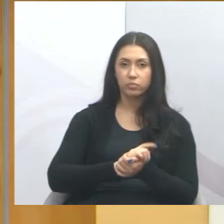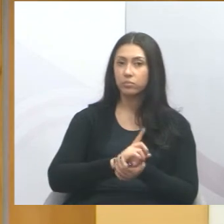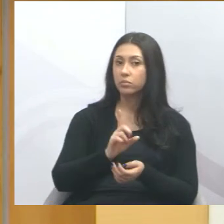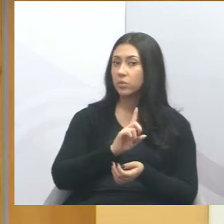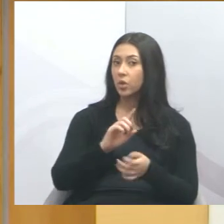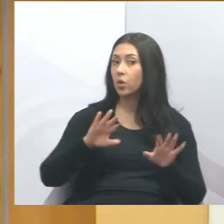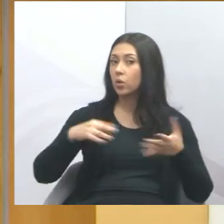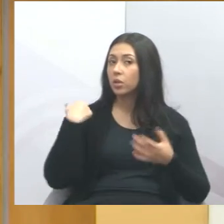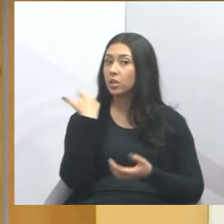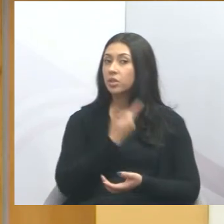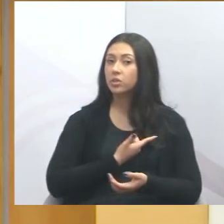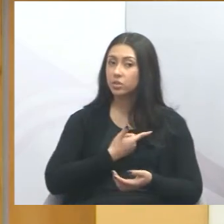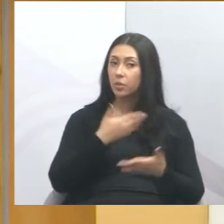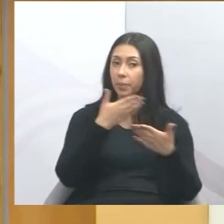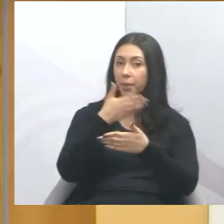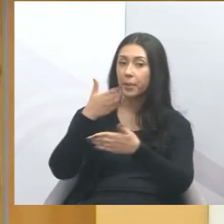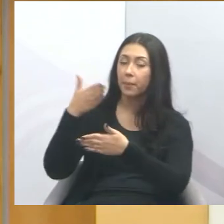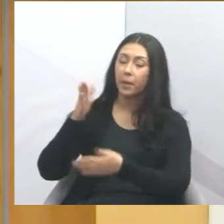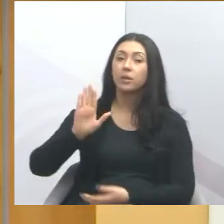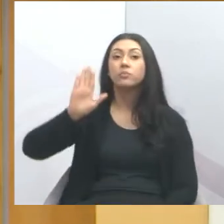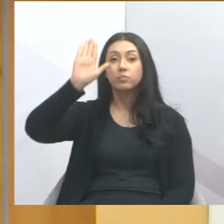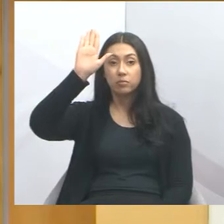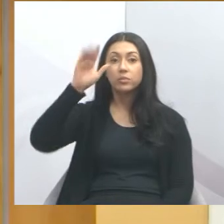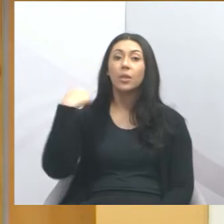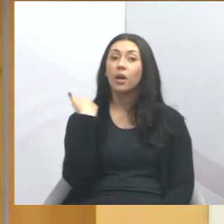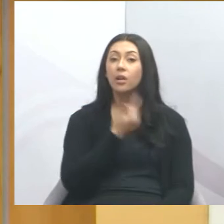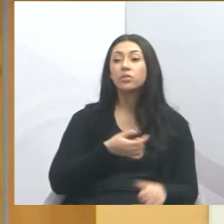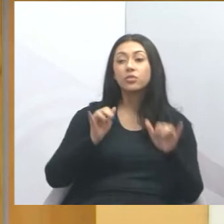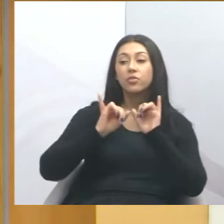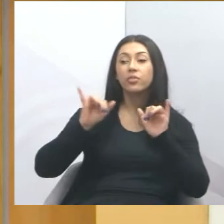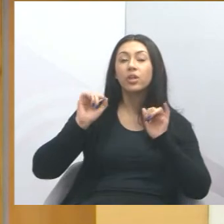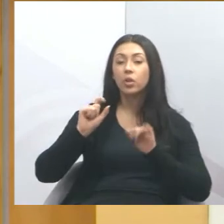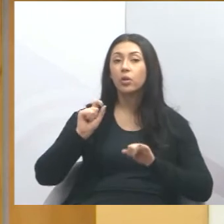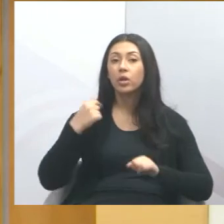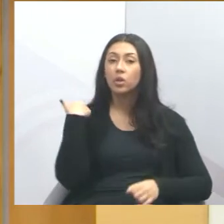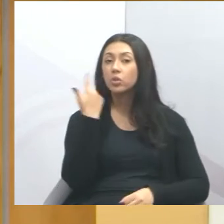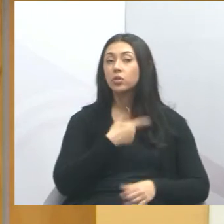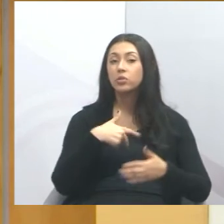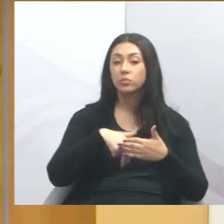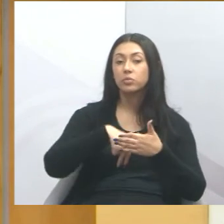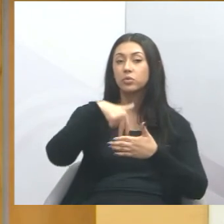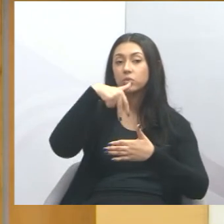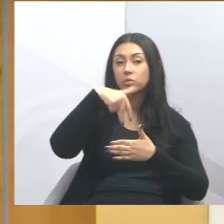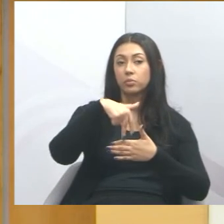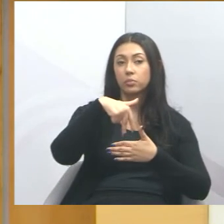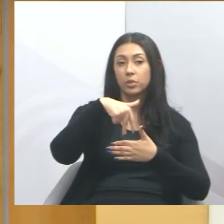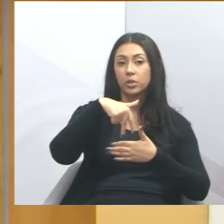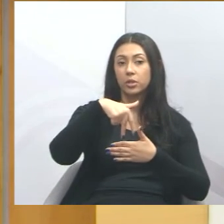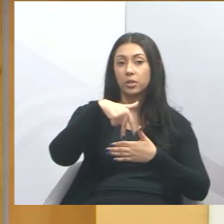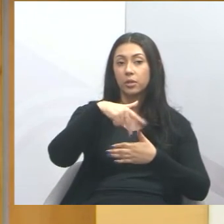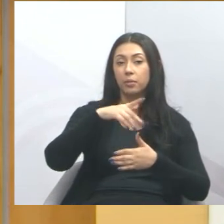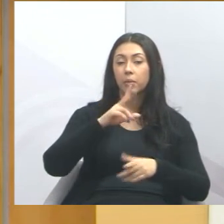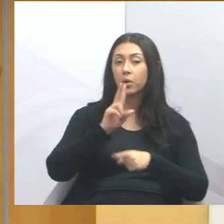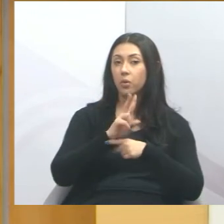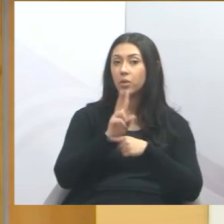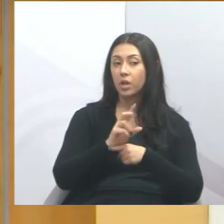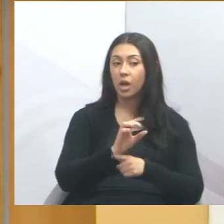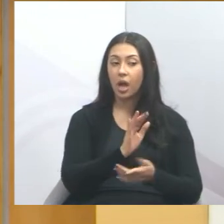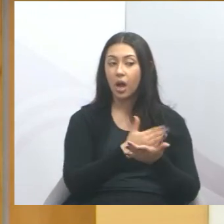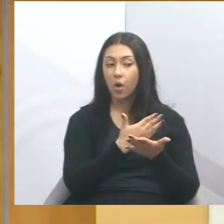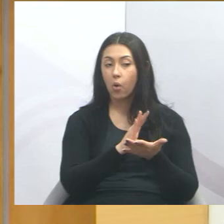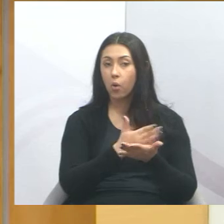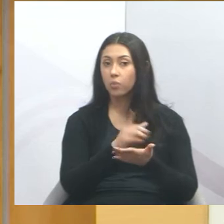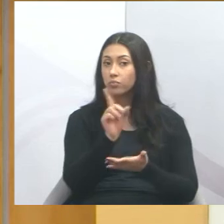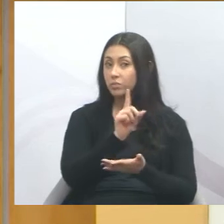quando saímos às ruas, nós dizemos às pessoas que vamos subir essa tribuna aqui, não é para defender X ou Y,